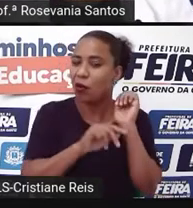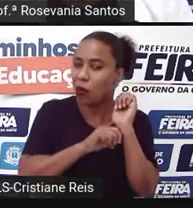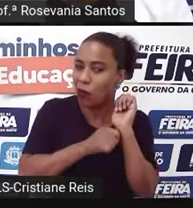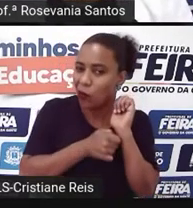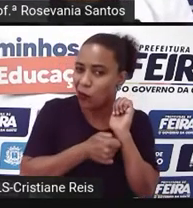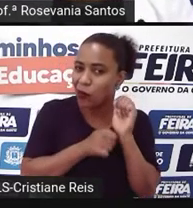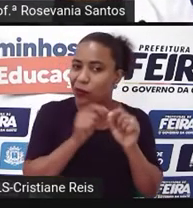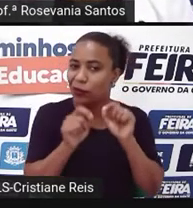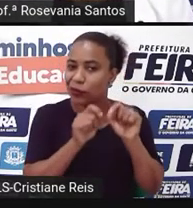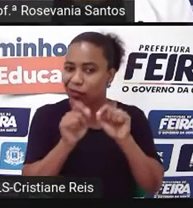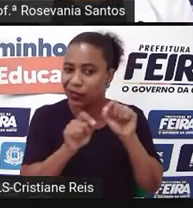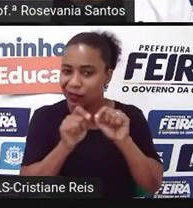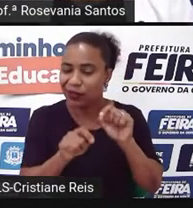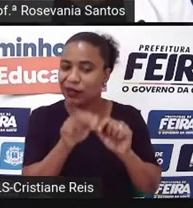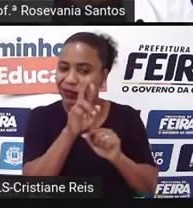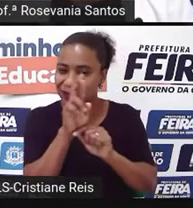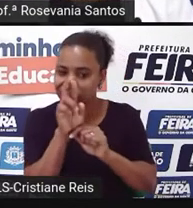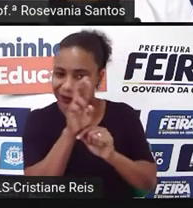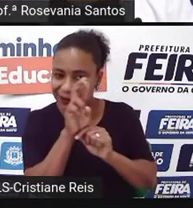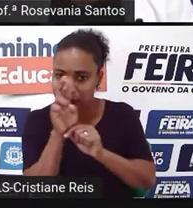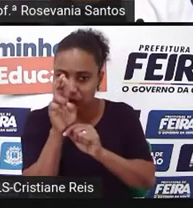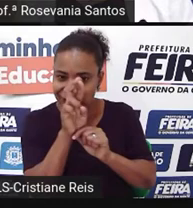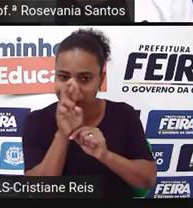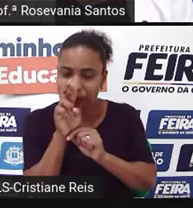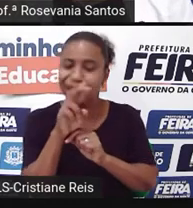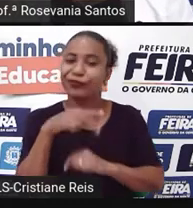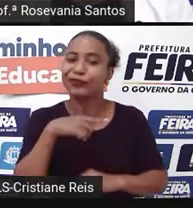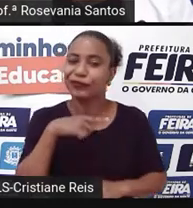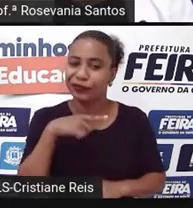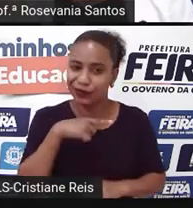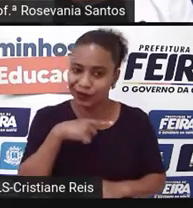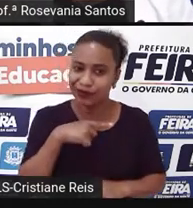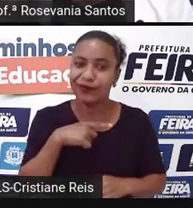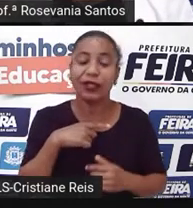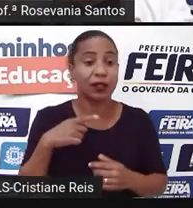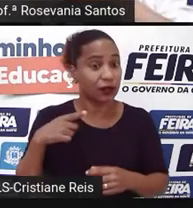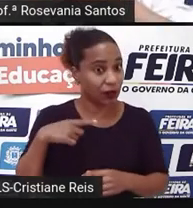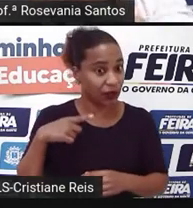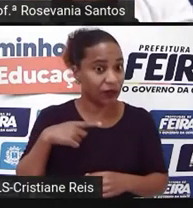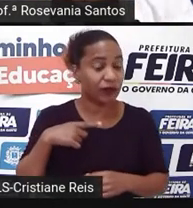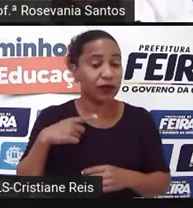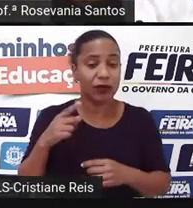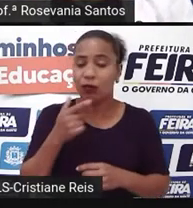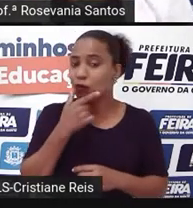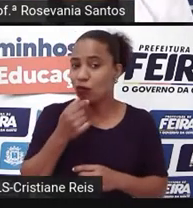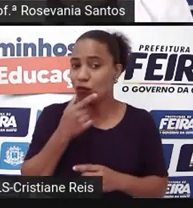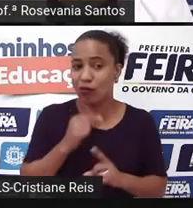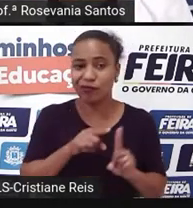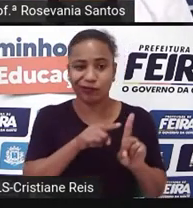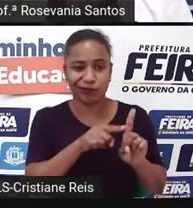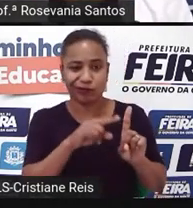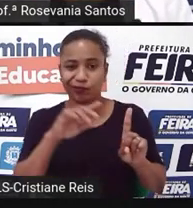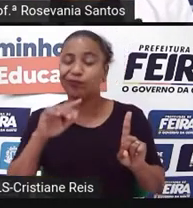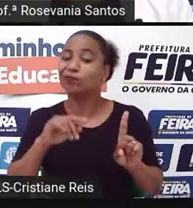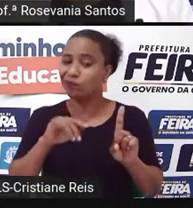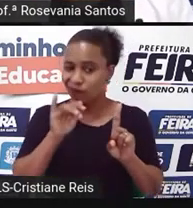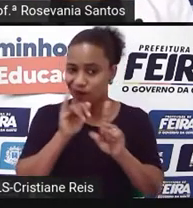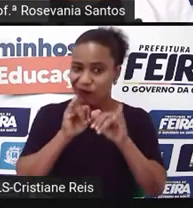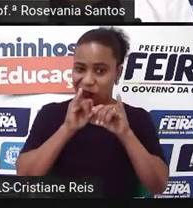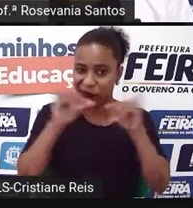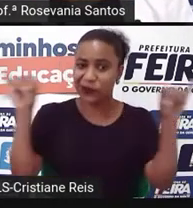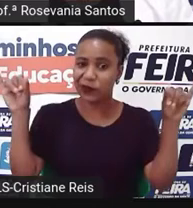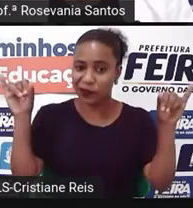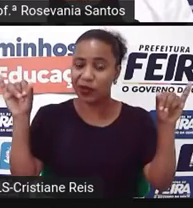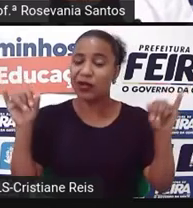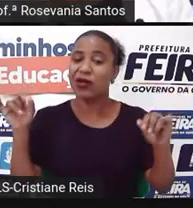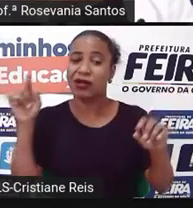E já houveram também algumas denúncias, principalmente aquela de Eduardo Snow, que ele escancarou, dizendo que os Estados